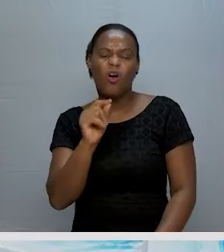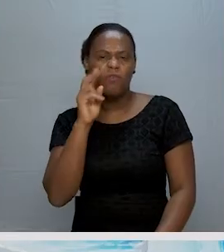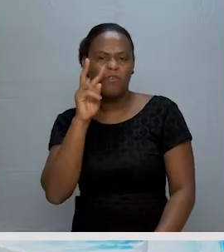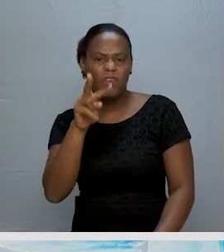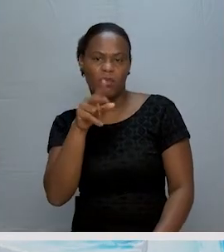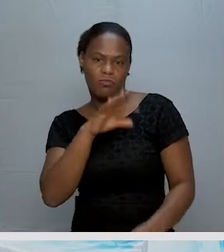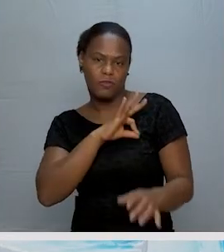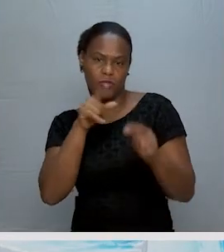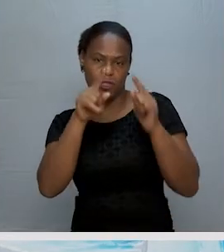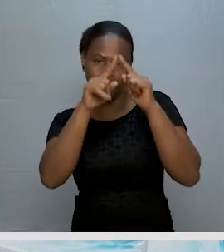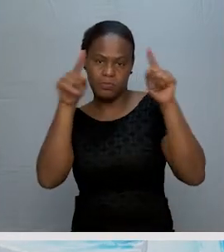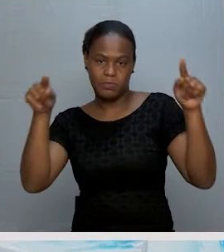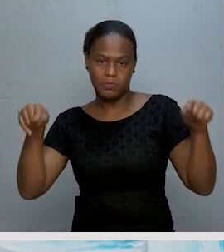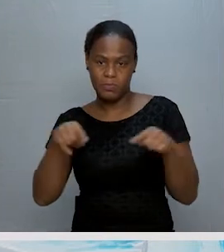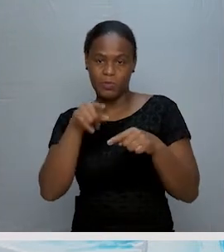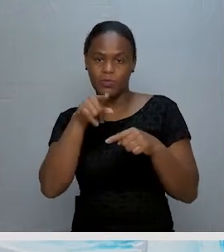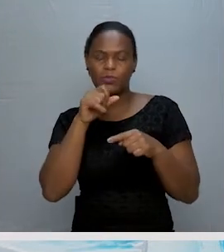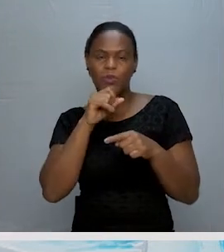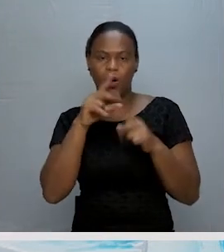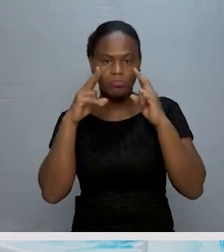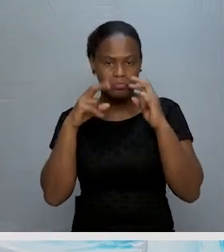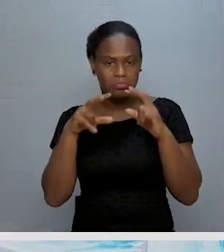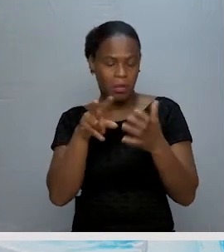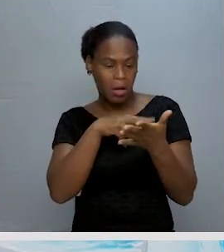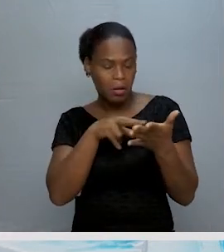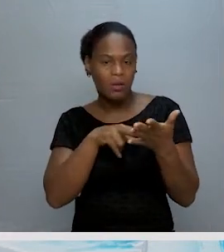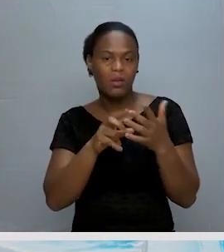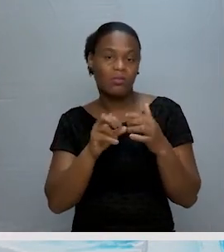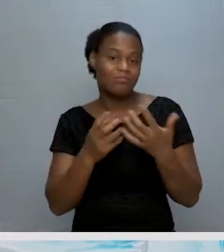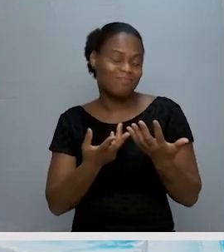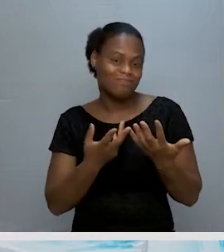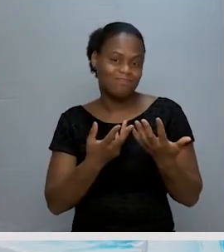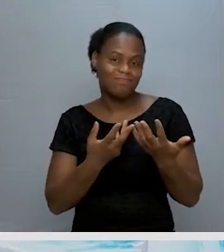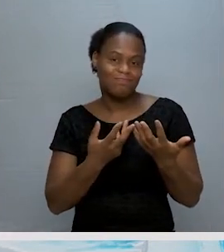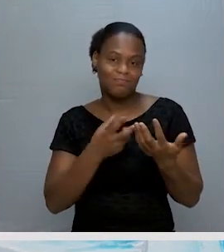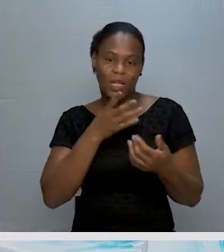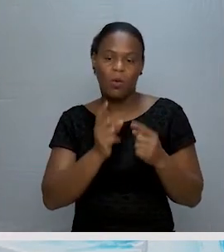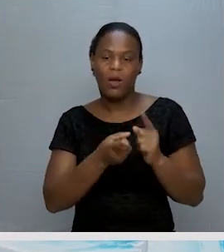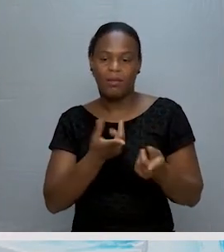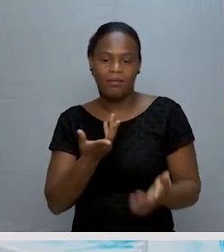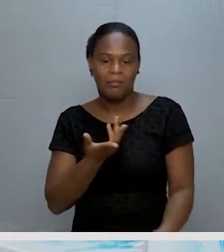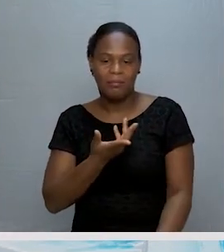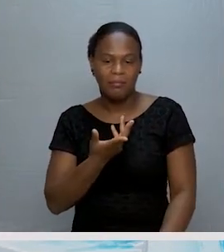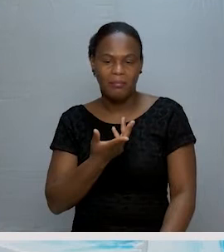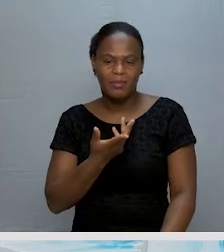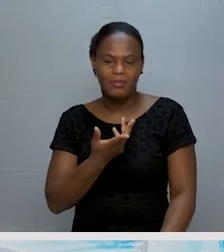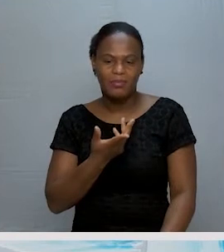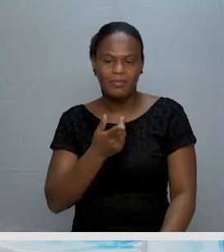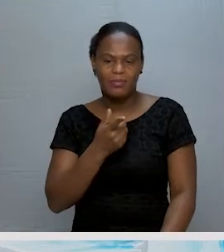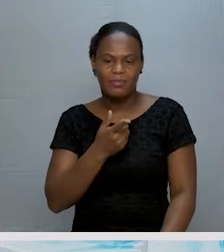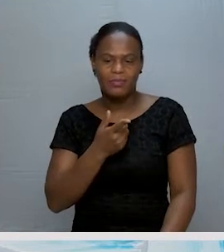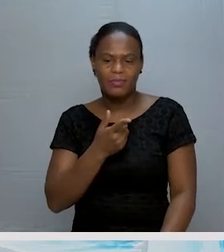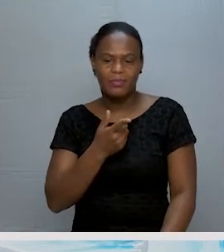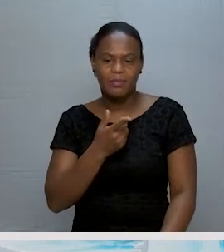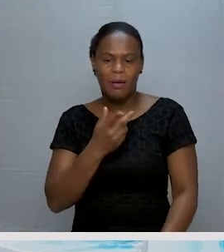em casa. Vocês podem fazer uma pequena pesquisa. Saber o que significa ou o que é Euler-Ven. É um matemático